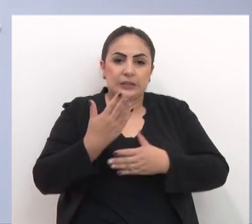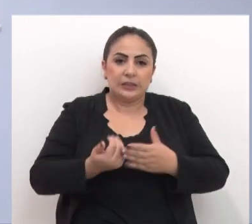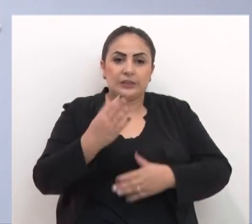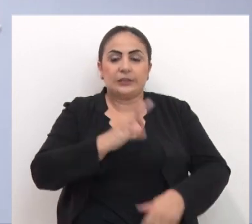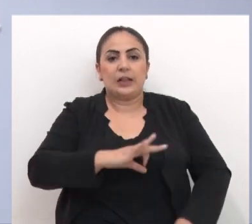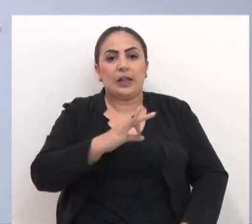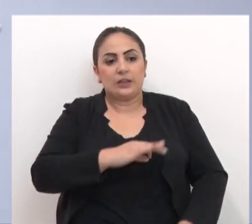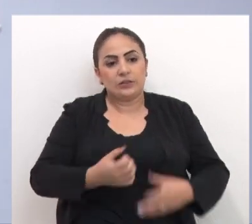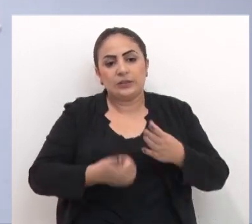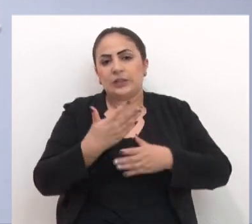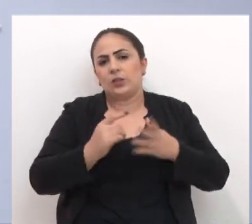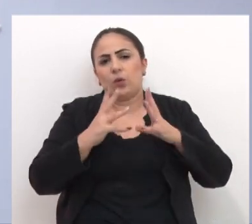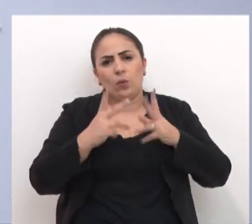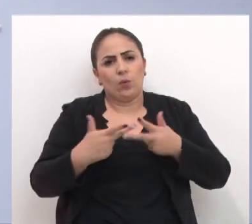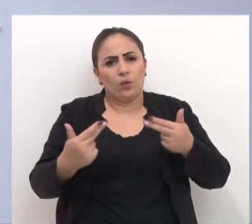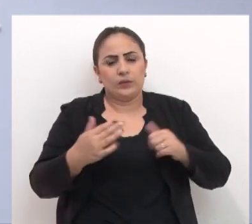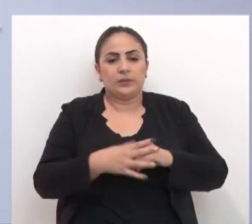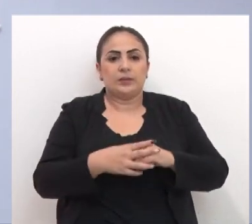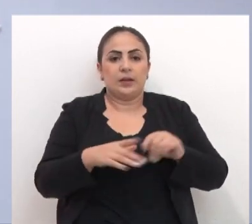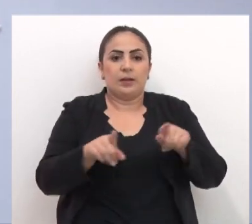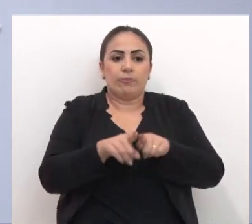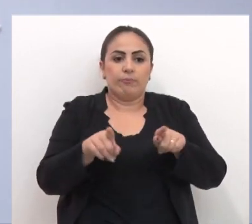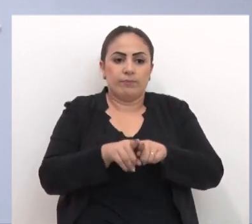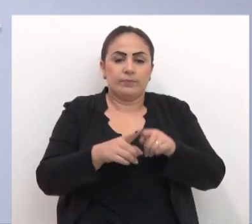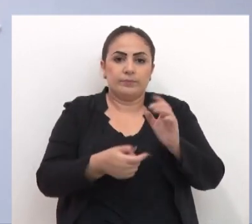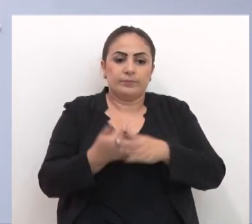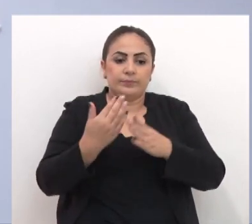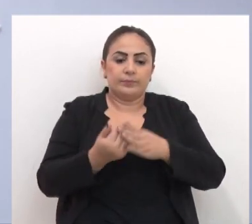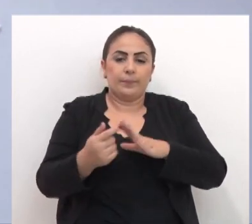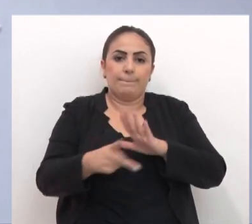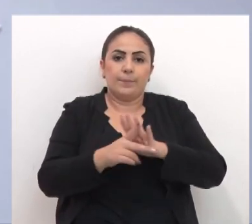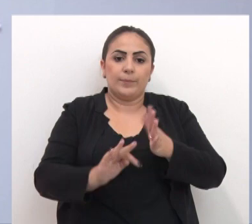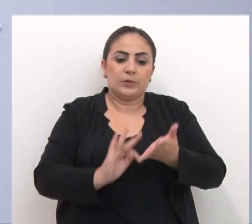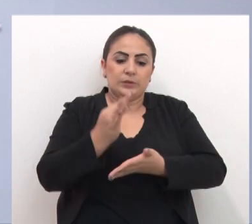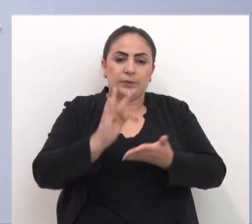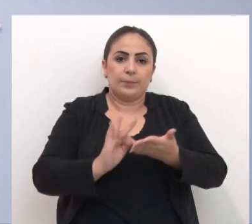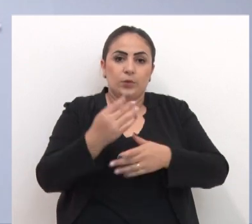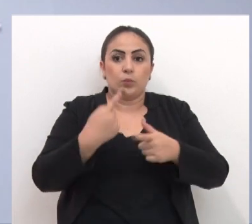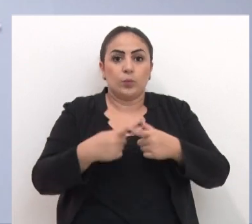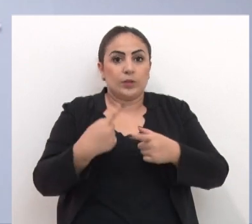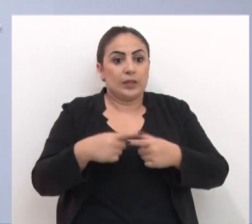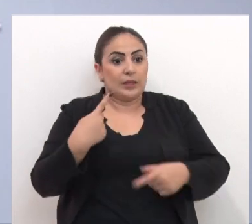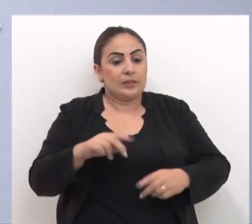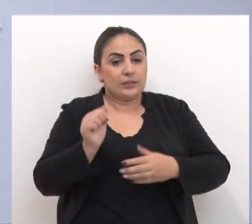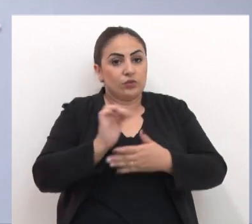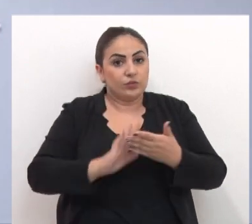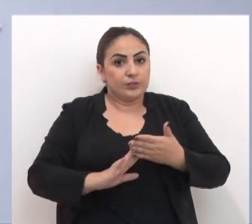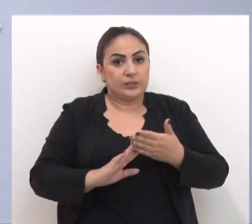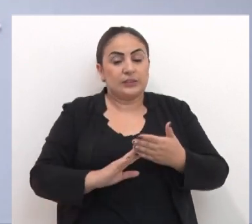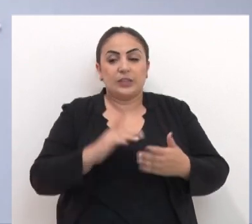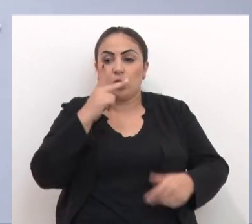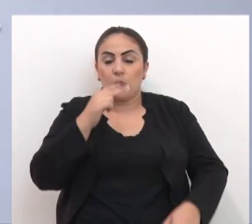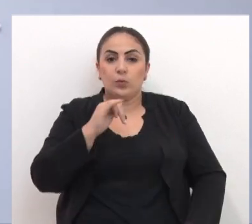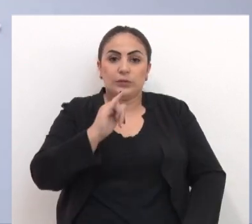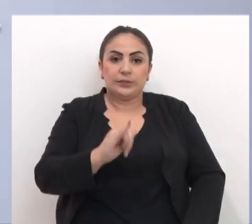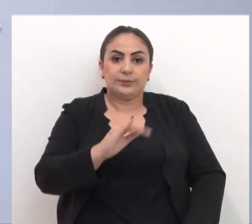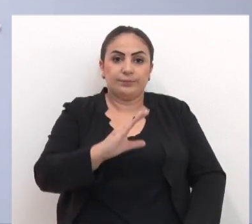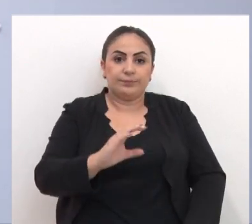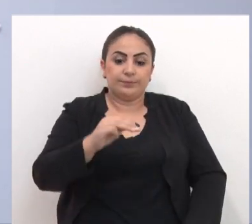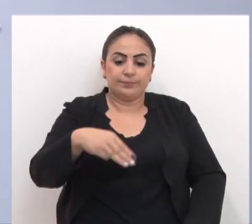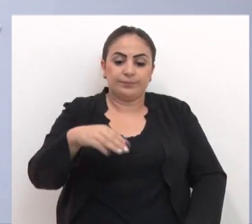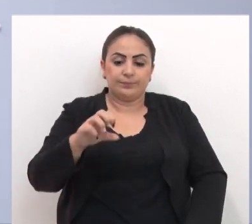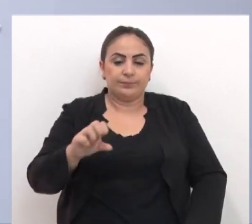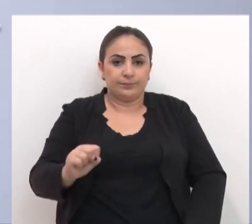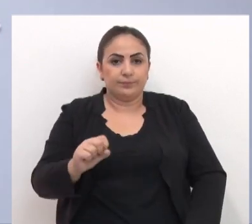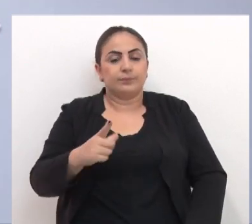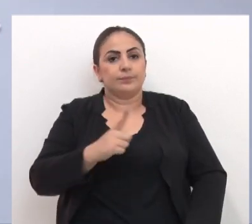gerando renda gerando riqueza gerando também os próprios tributos porque essa atividade ela gera